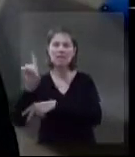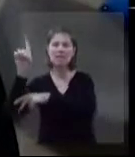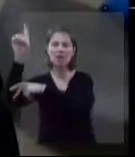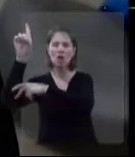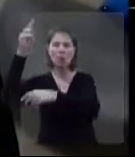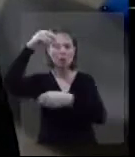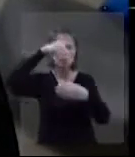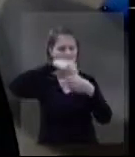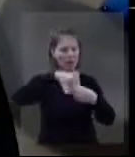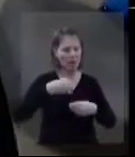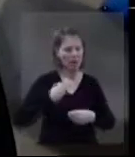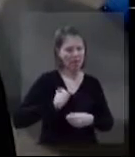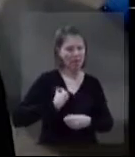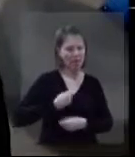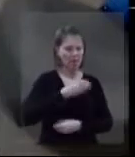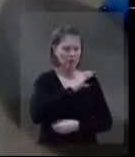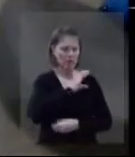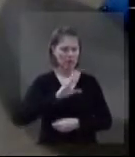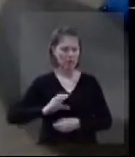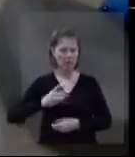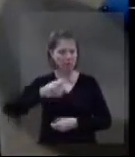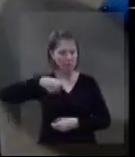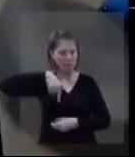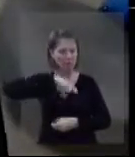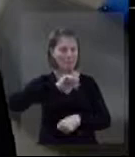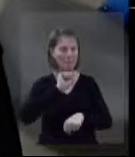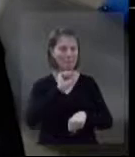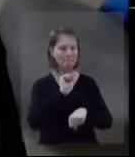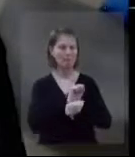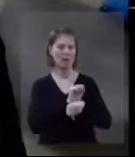aqui, Deus agindo na vida do cristão, pare!